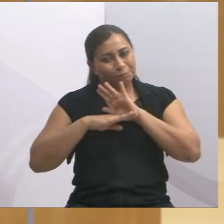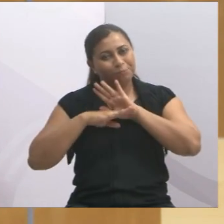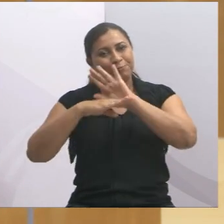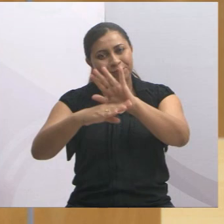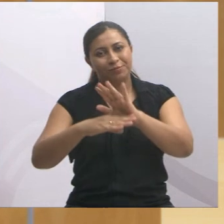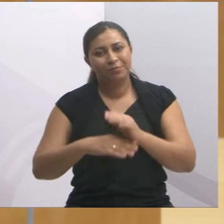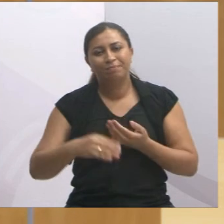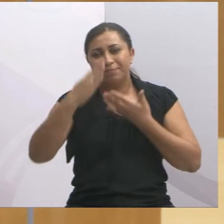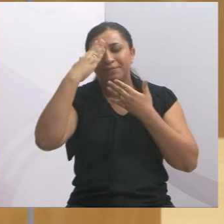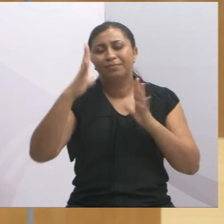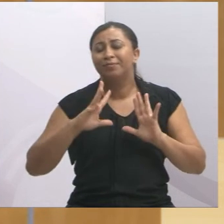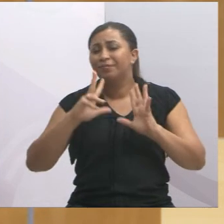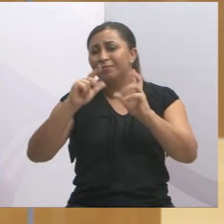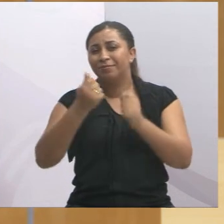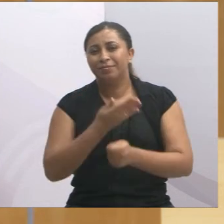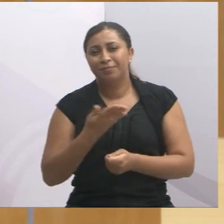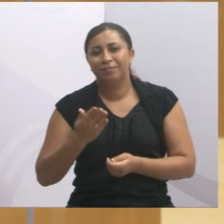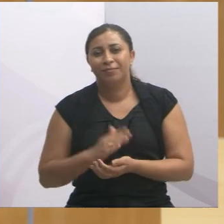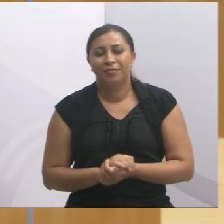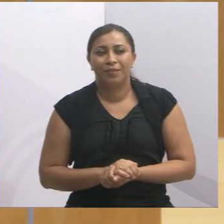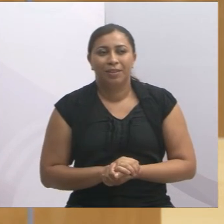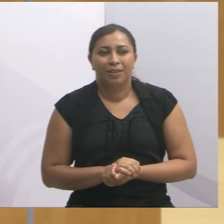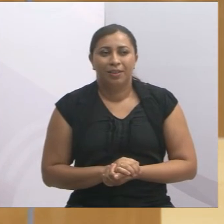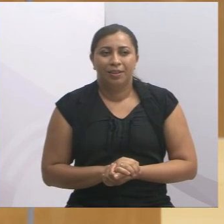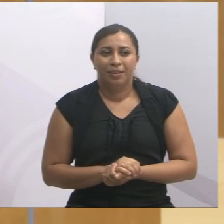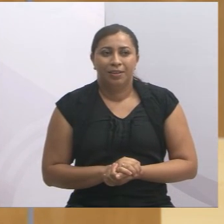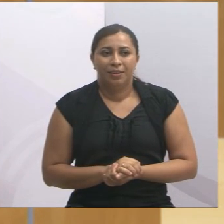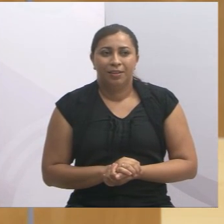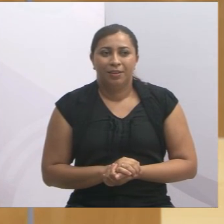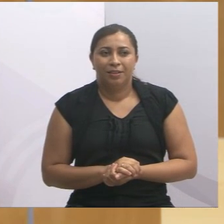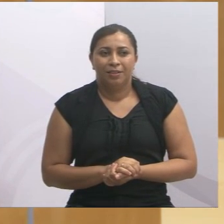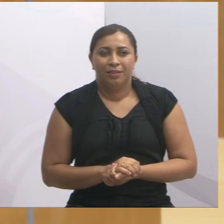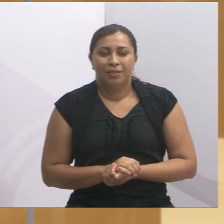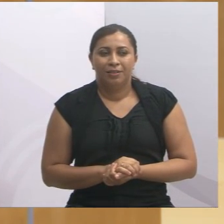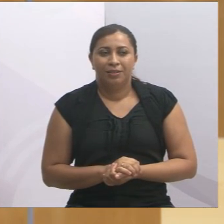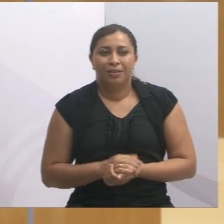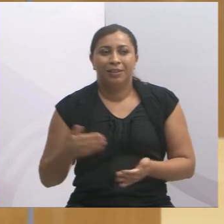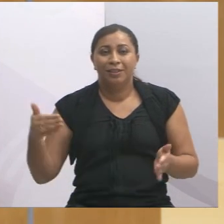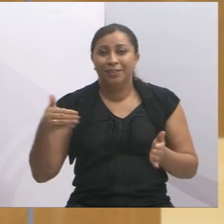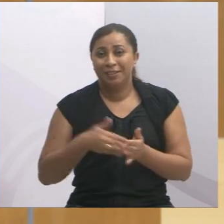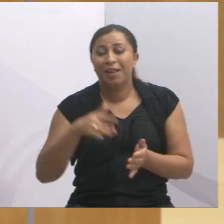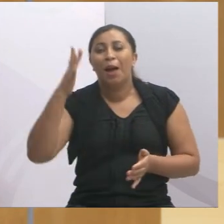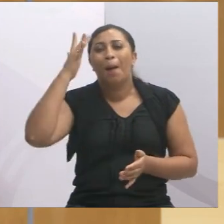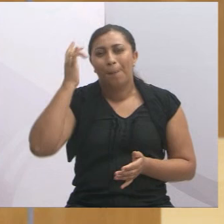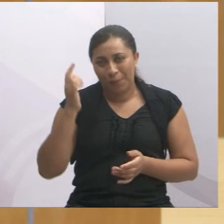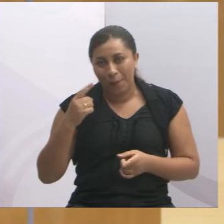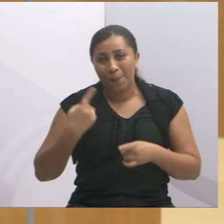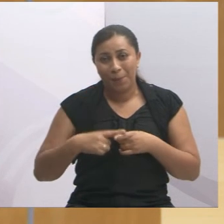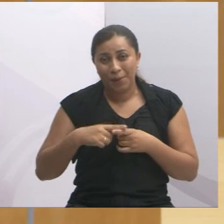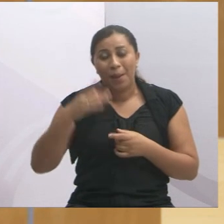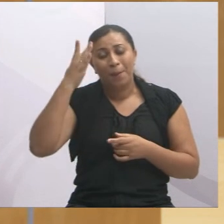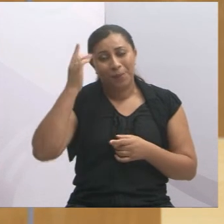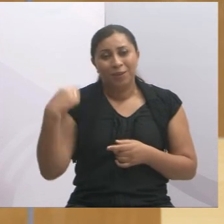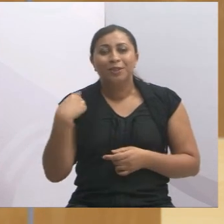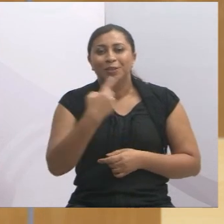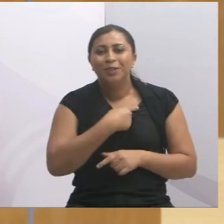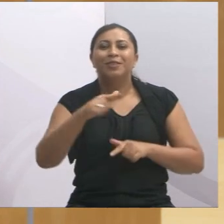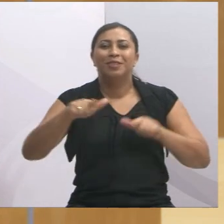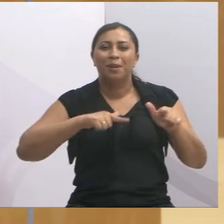meu, muito obrigado a todos, e até amanhã, porque amanhã estaremos trabalhando aqui,